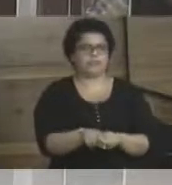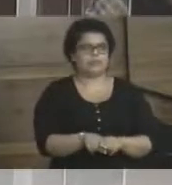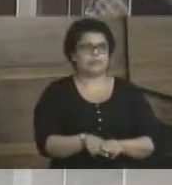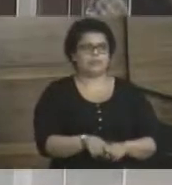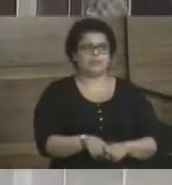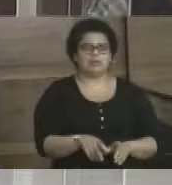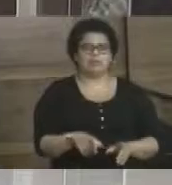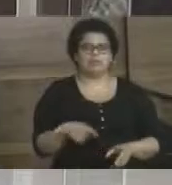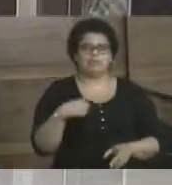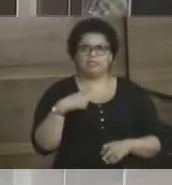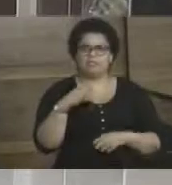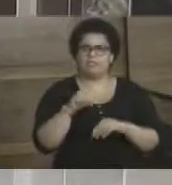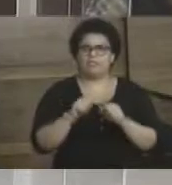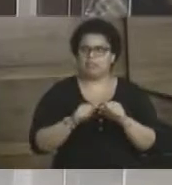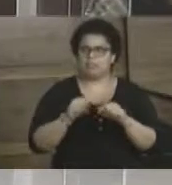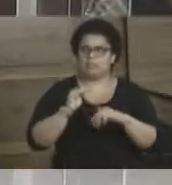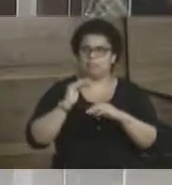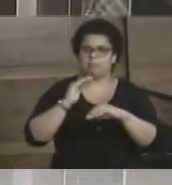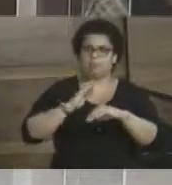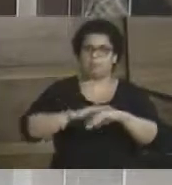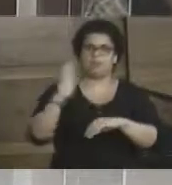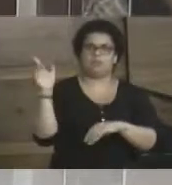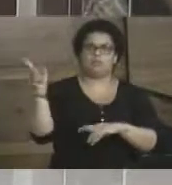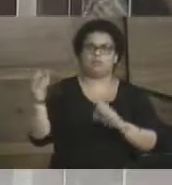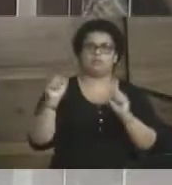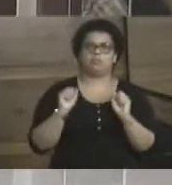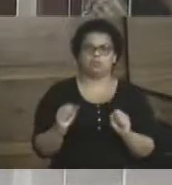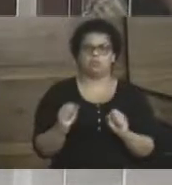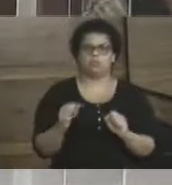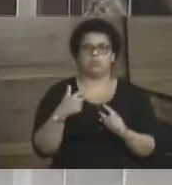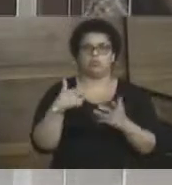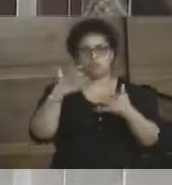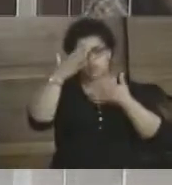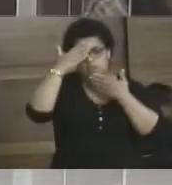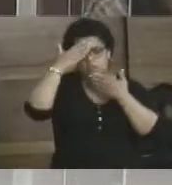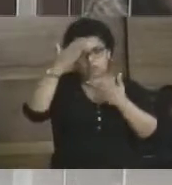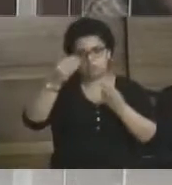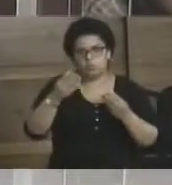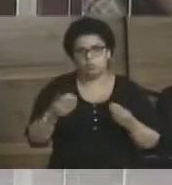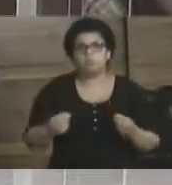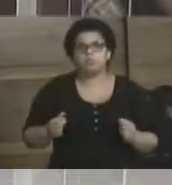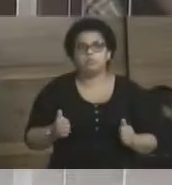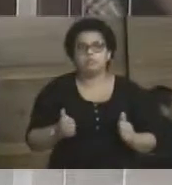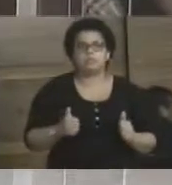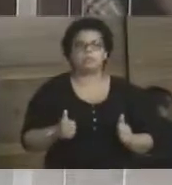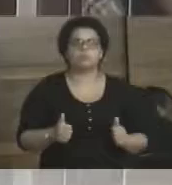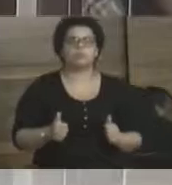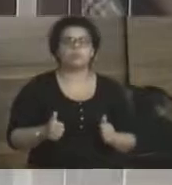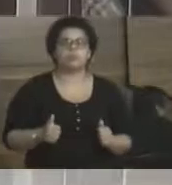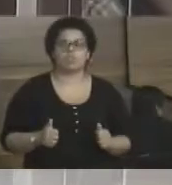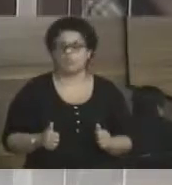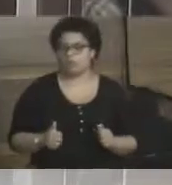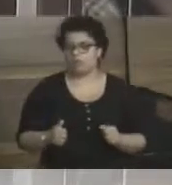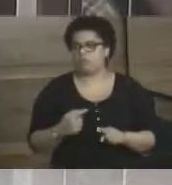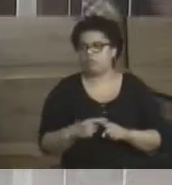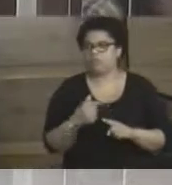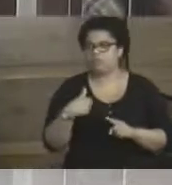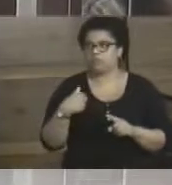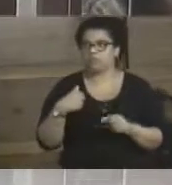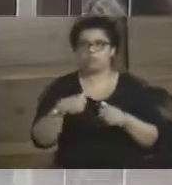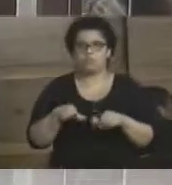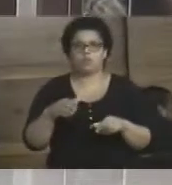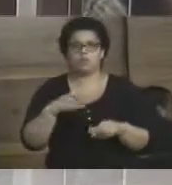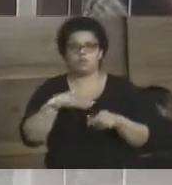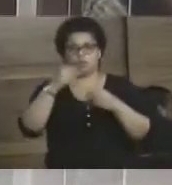estão fazendo o máximo que eles podem. Então, eu quero agradecer que o serviço público tem também nos atendido, aonde a gente tem requerido. Então, eu fico aqui, o meu